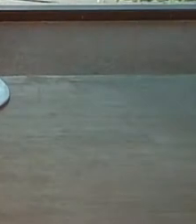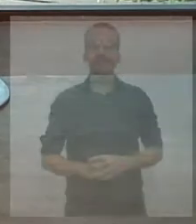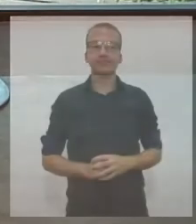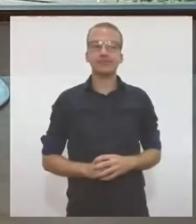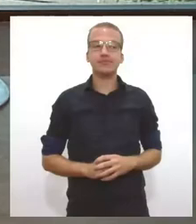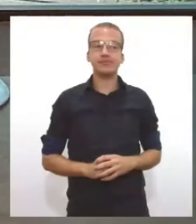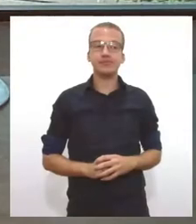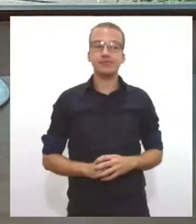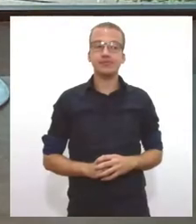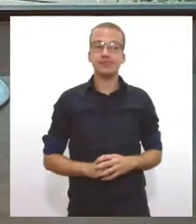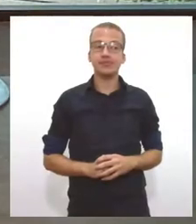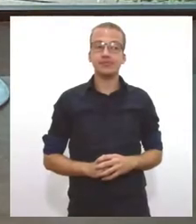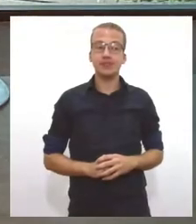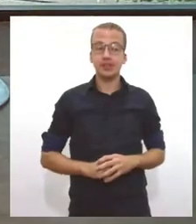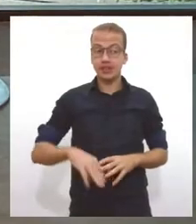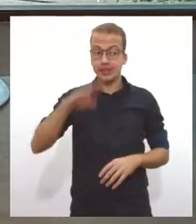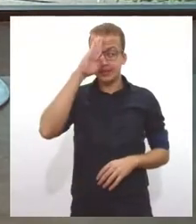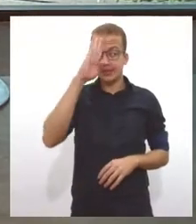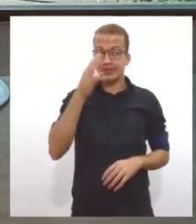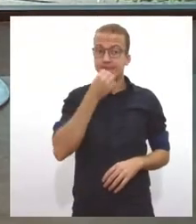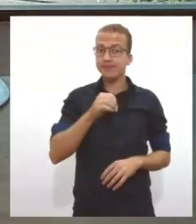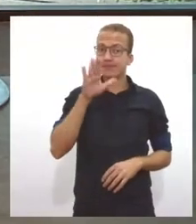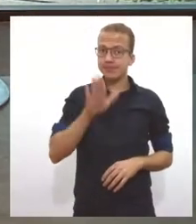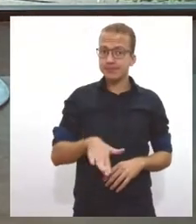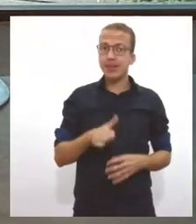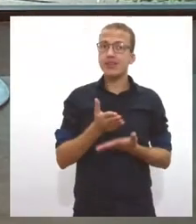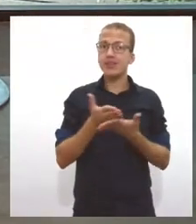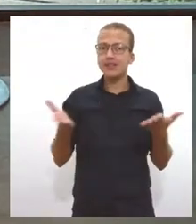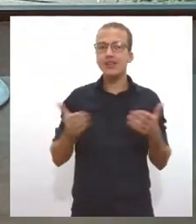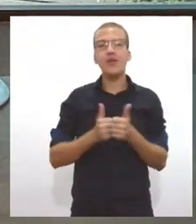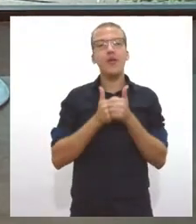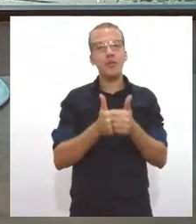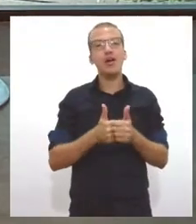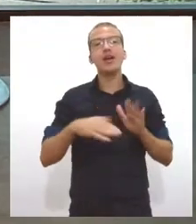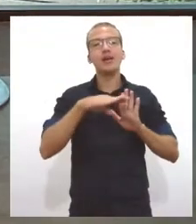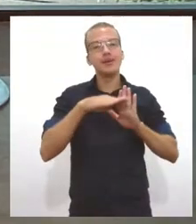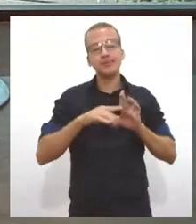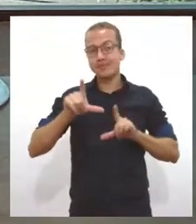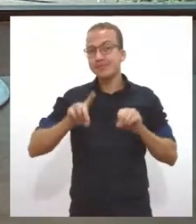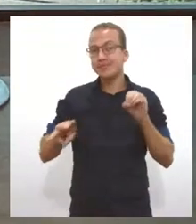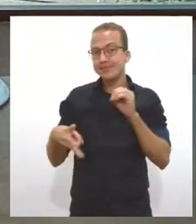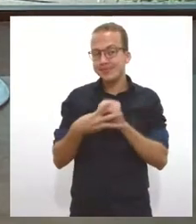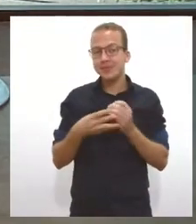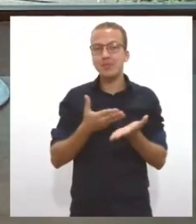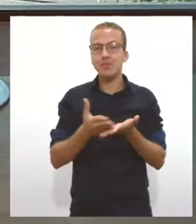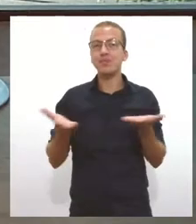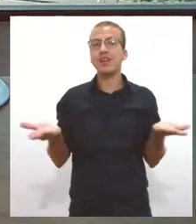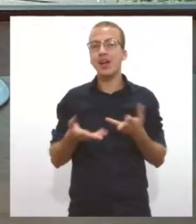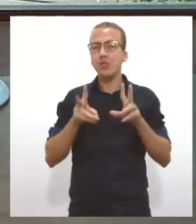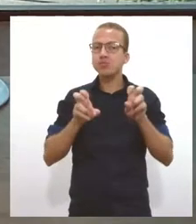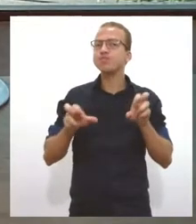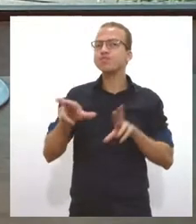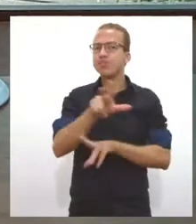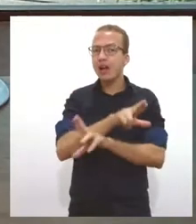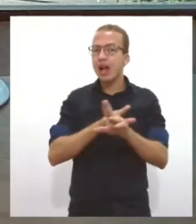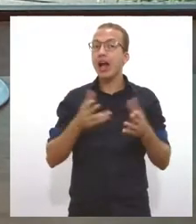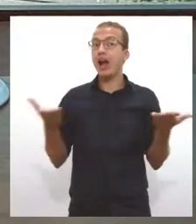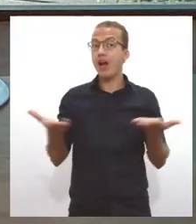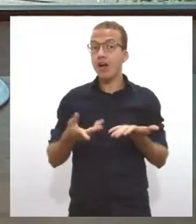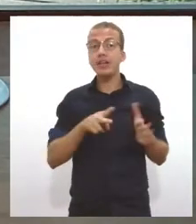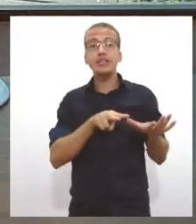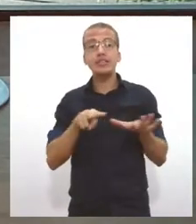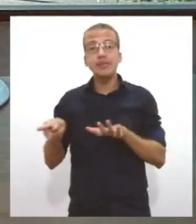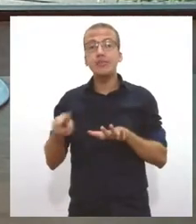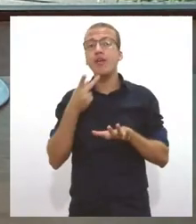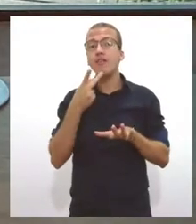Olá, muito boa tarde para você que acompanha a programação da TV Alesi. Está no ar o Além da Pauta, que esta semana discute sobre a